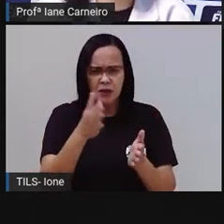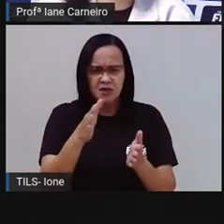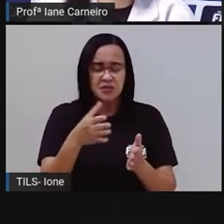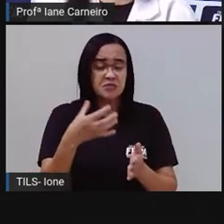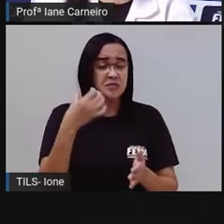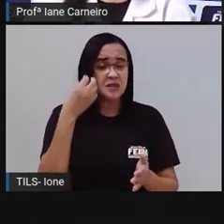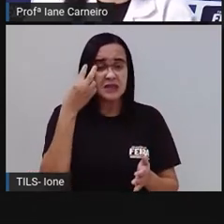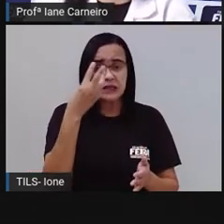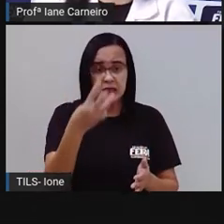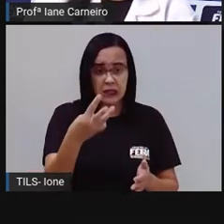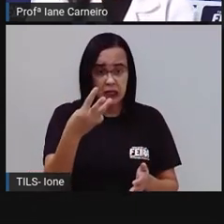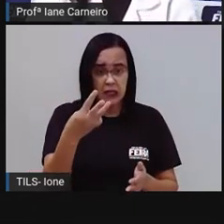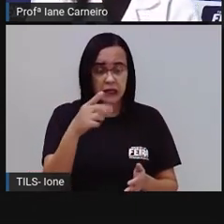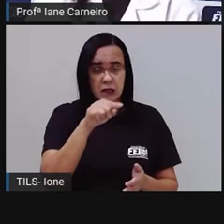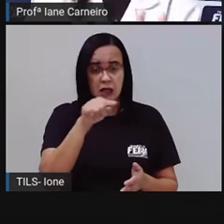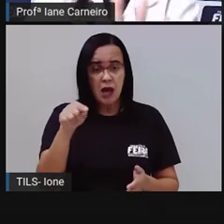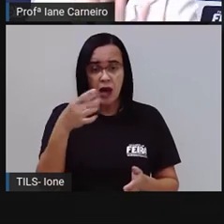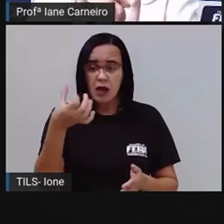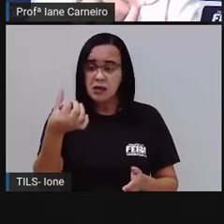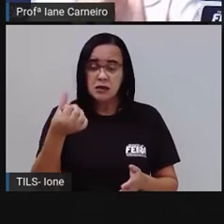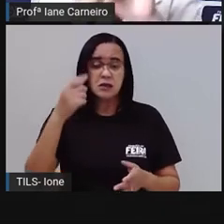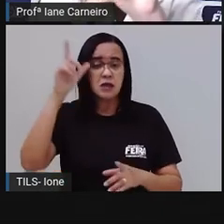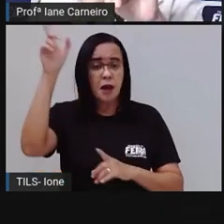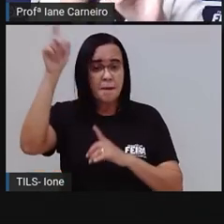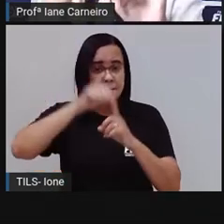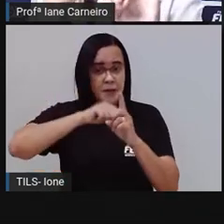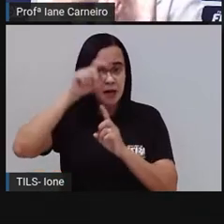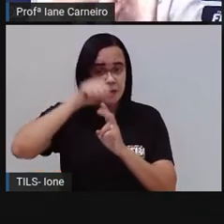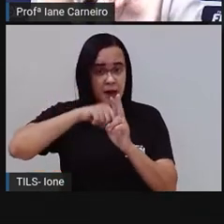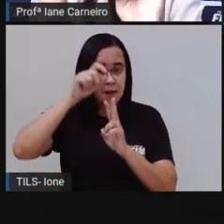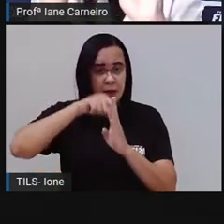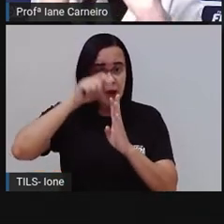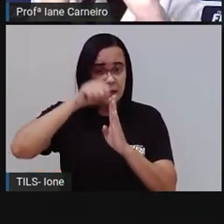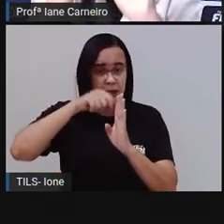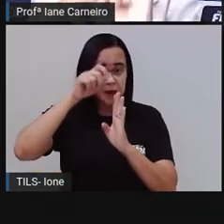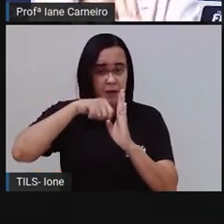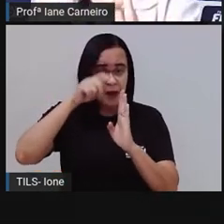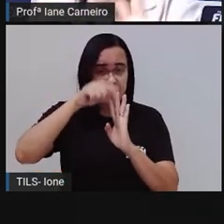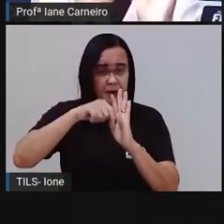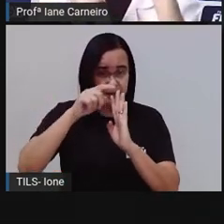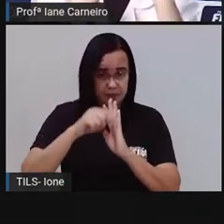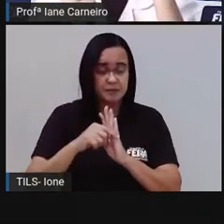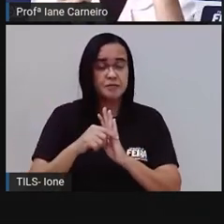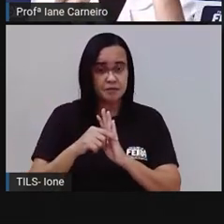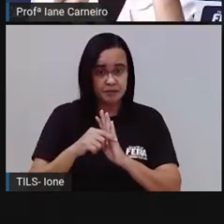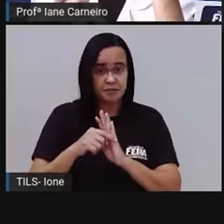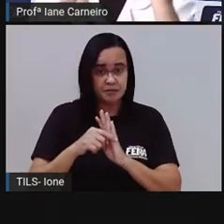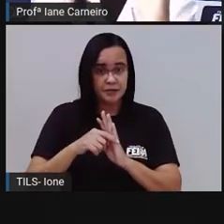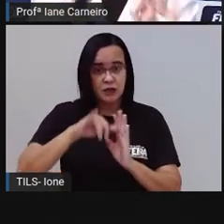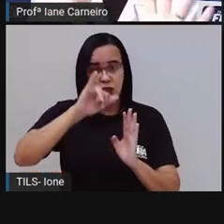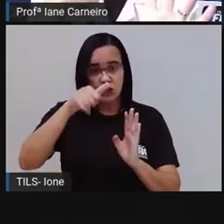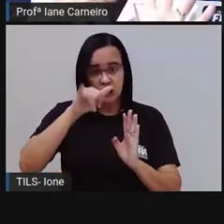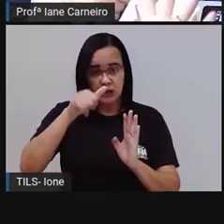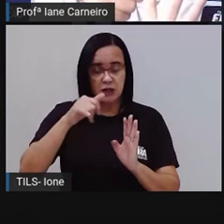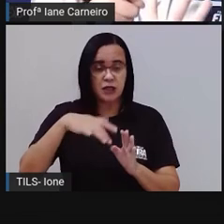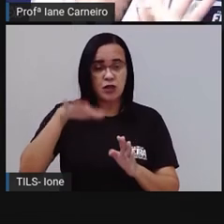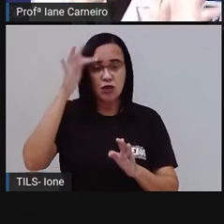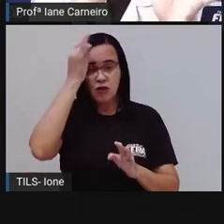a seis meses. Então, pense aí, ó, janeiro, fevereiro, março, são três meses.